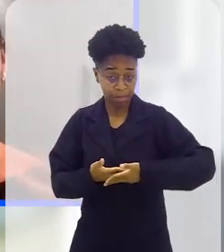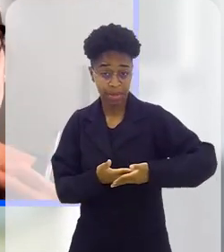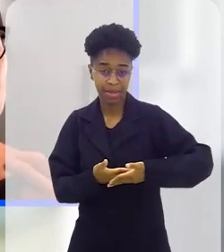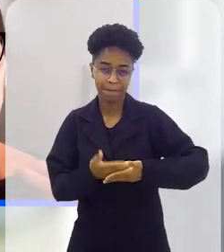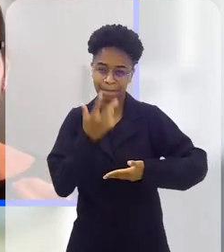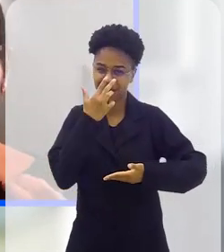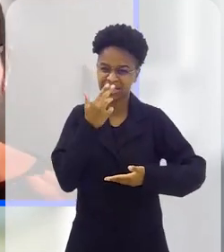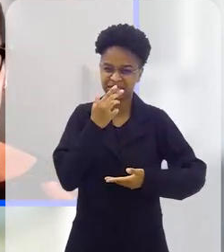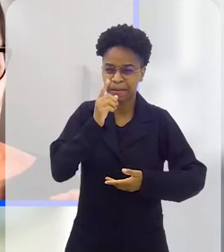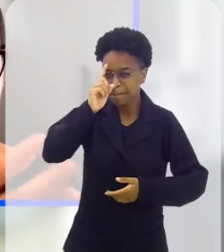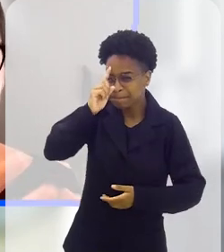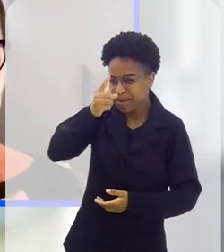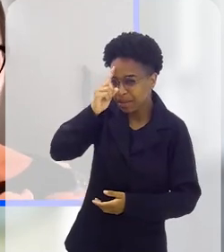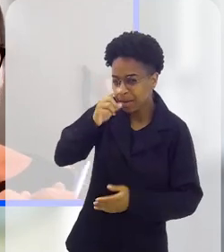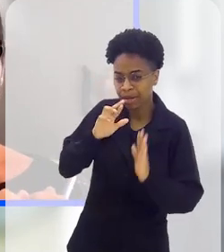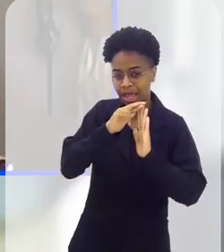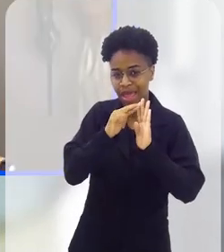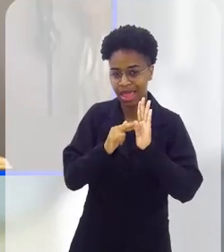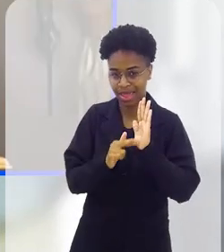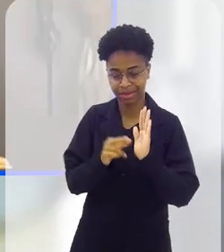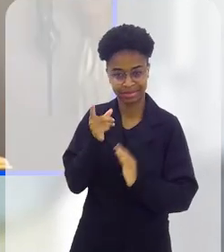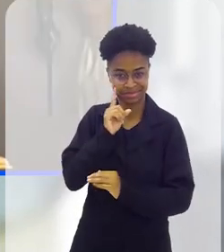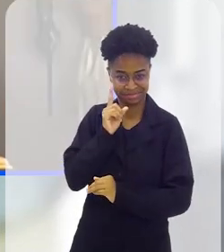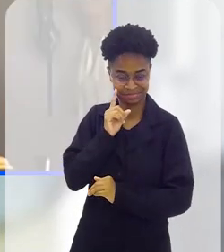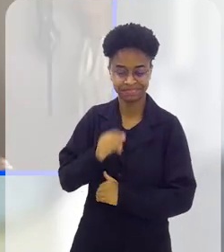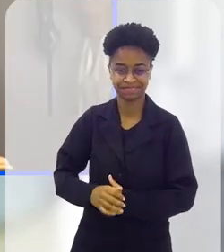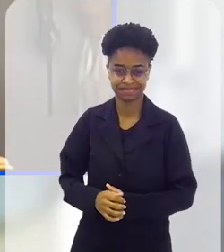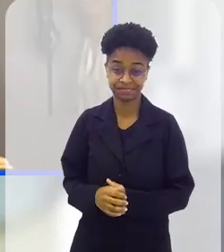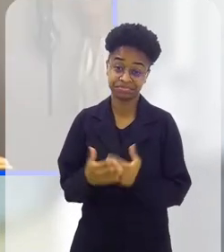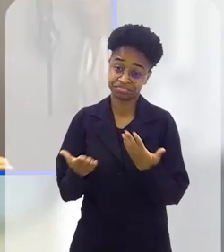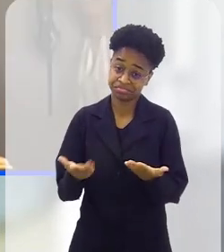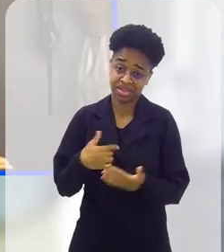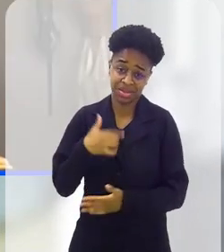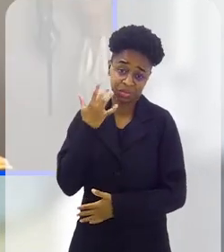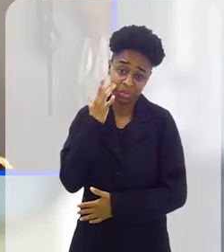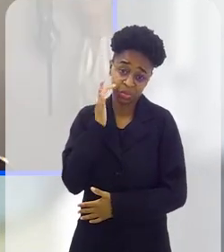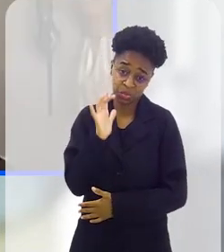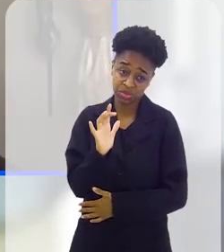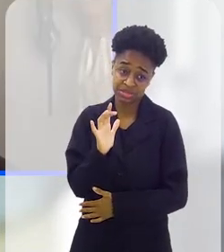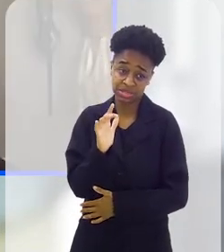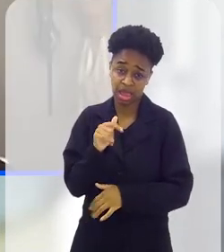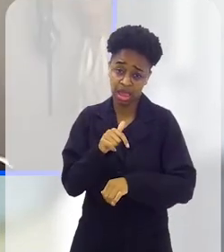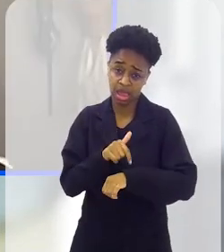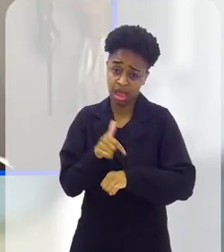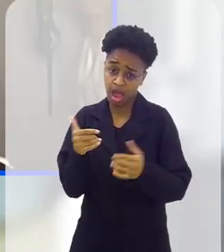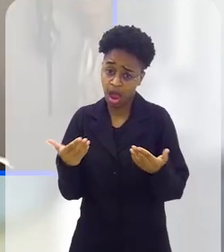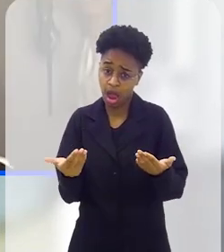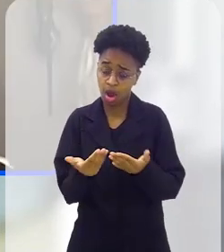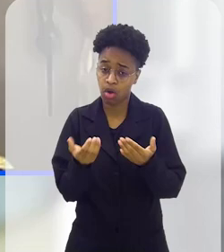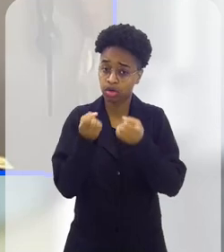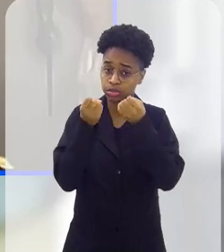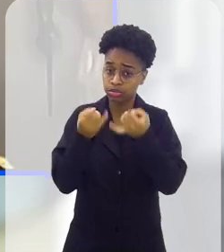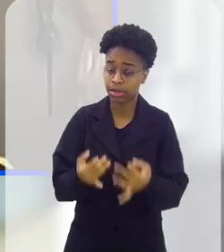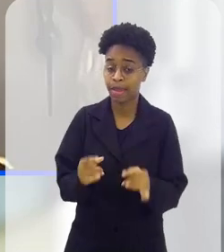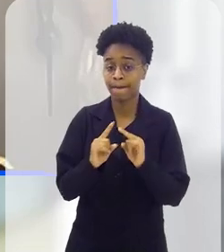o bebê está ditando um pouquinho a brincadeira no dia a dia. Então, eu não sei se a gente fala nesse momento,